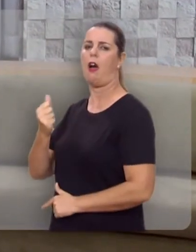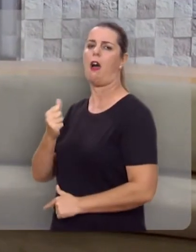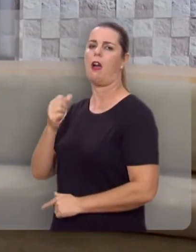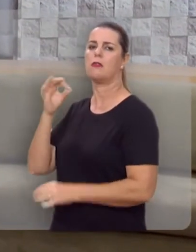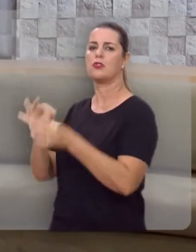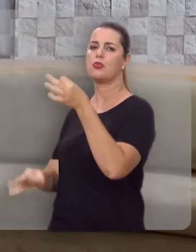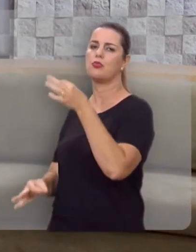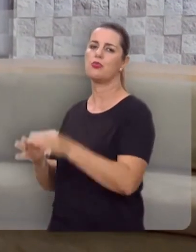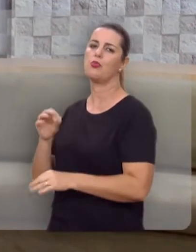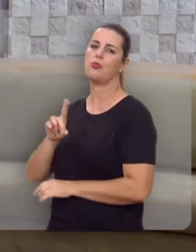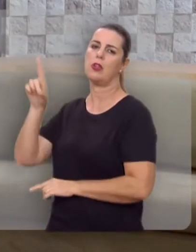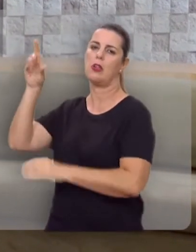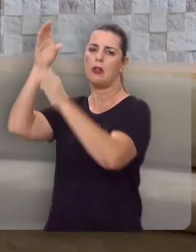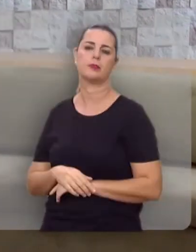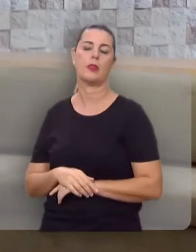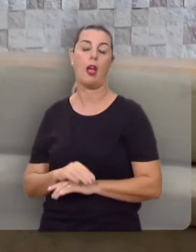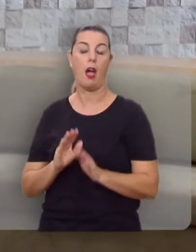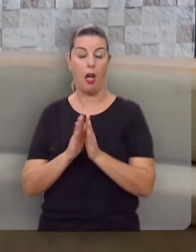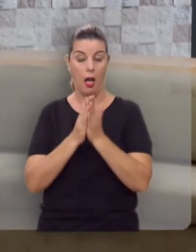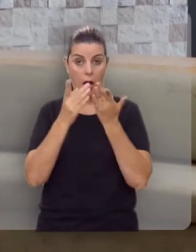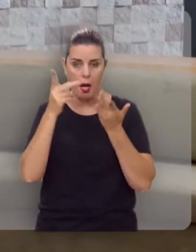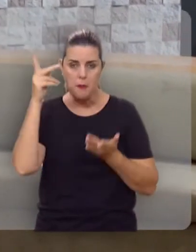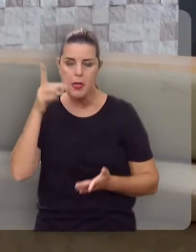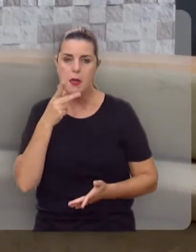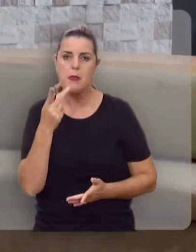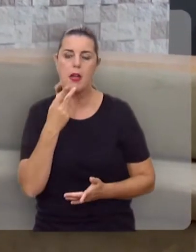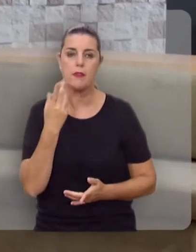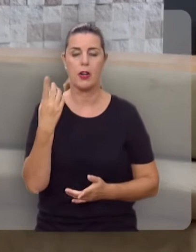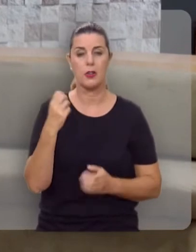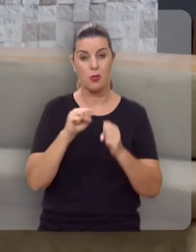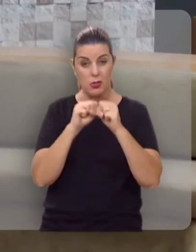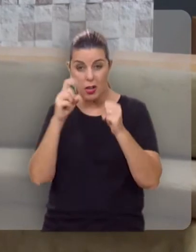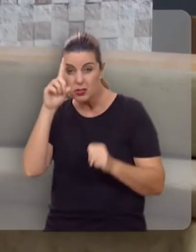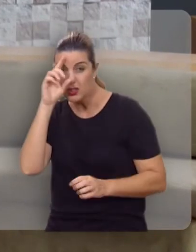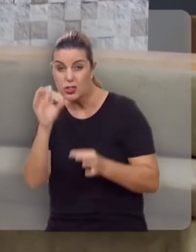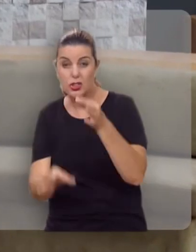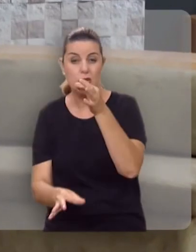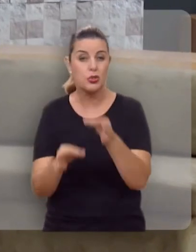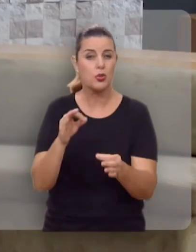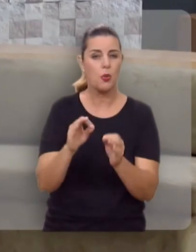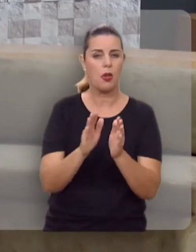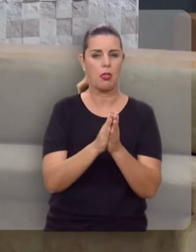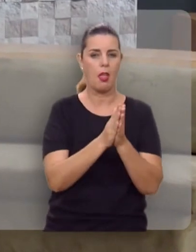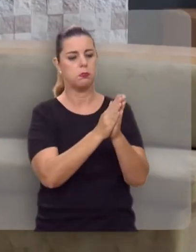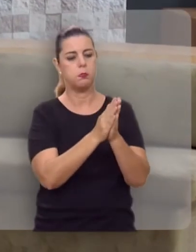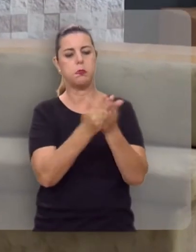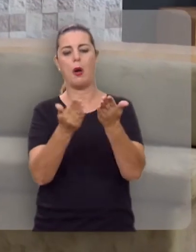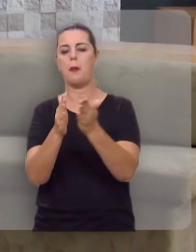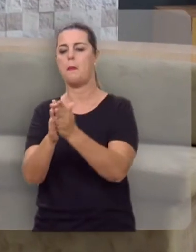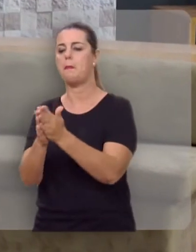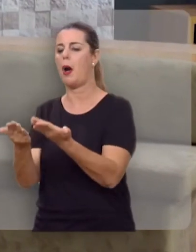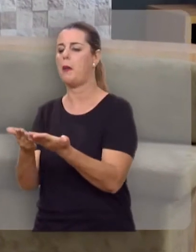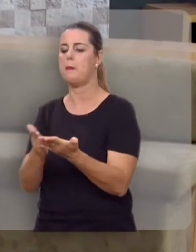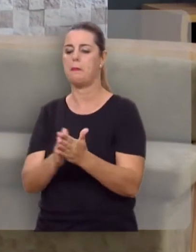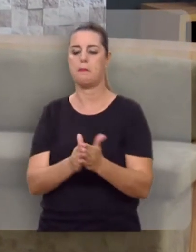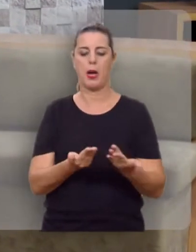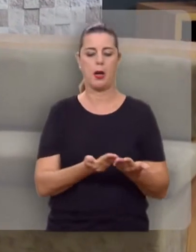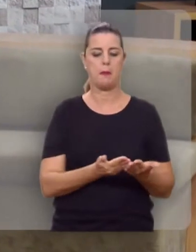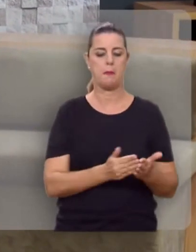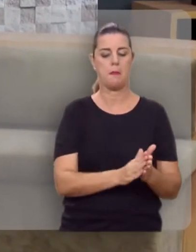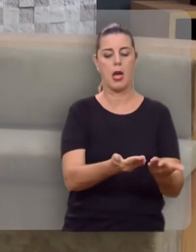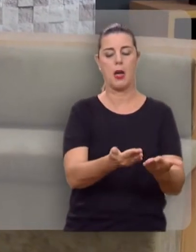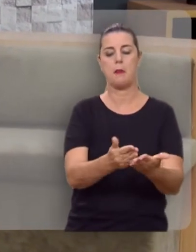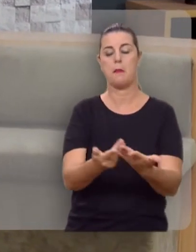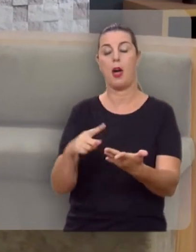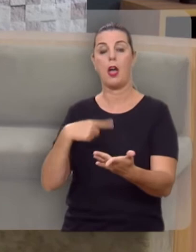ira do juiz, o Cordeiro de Deus. Diz a Bíblia que naquele grande dia do juízo, os livros serão abertos e nós vamos ser julgados